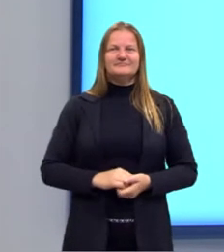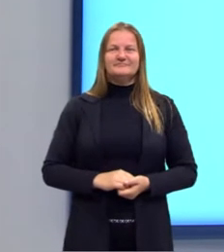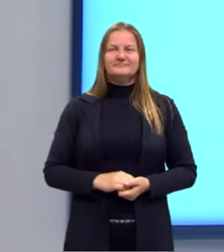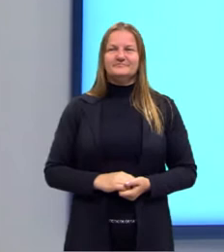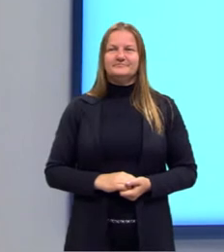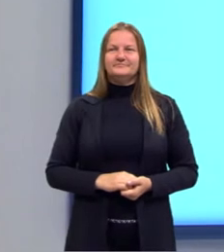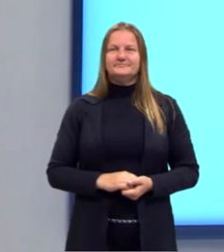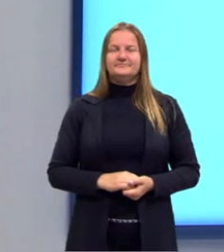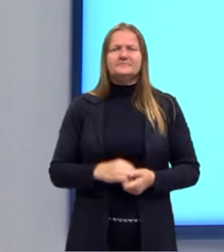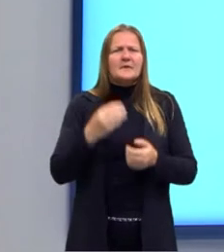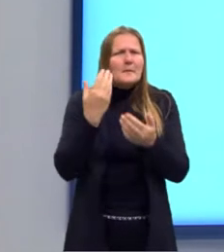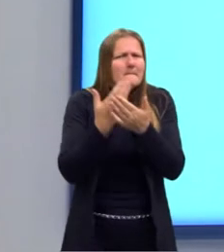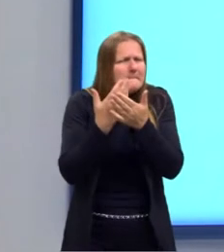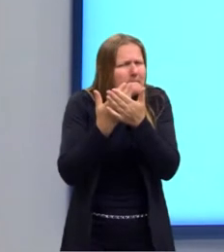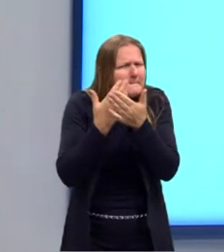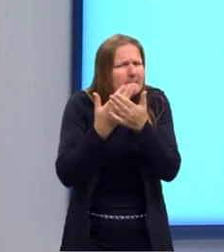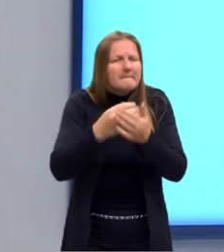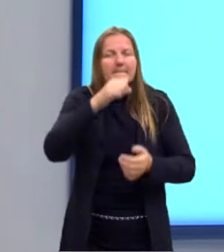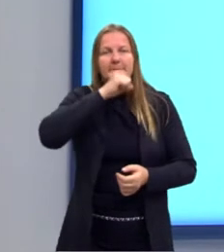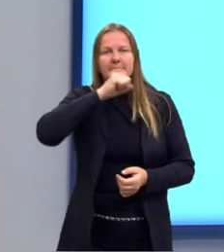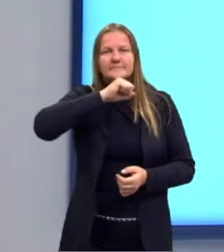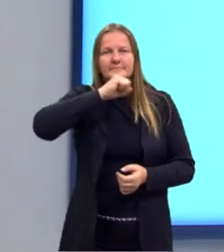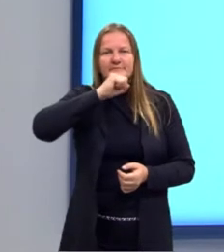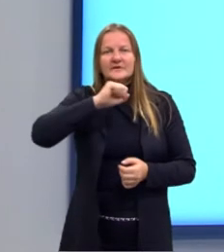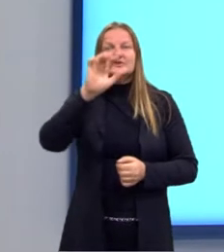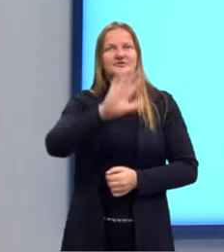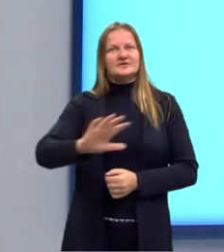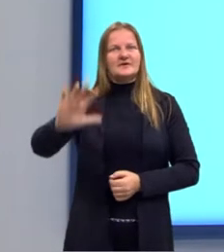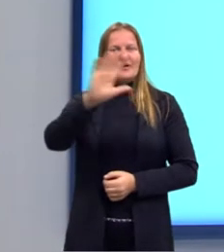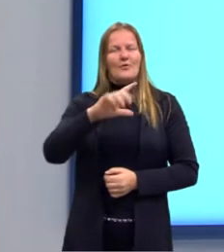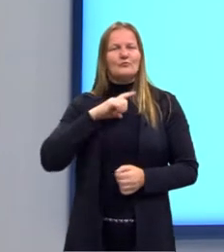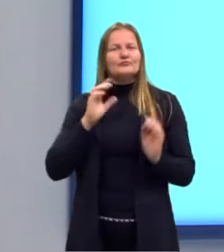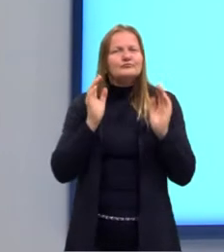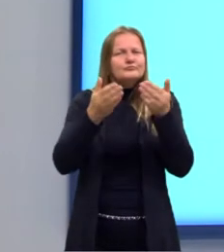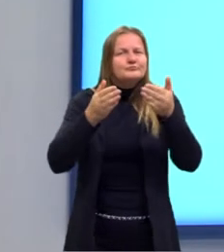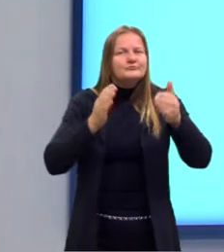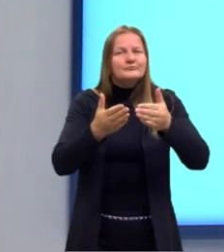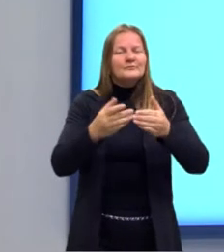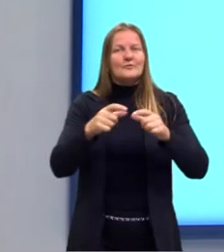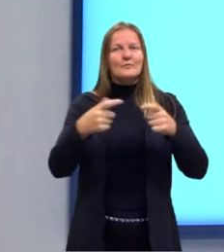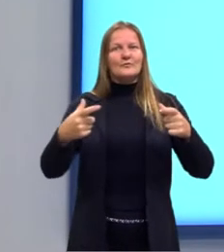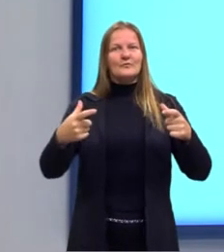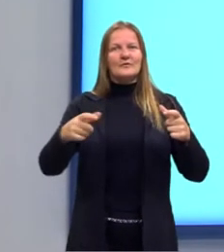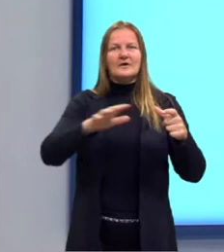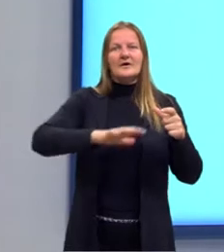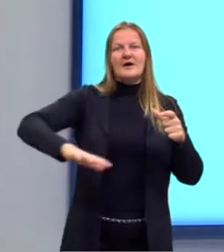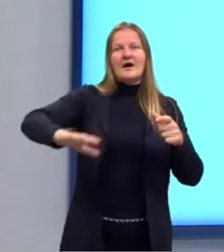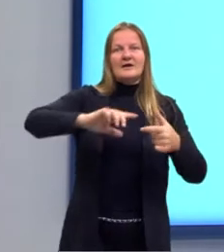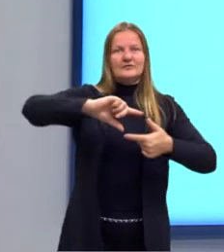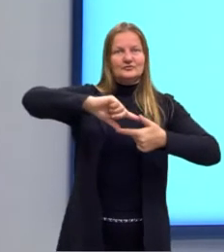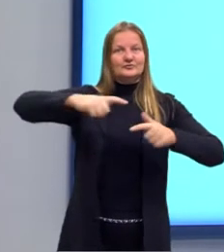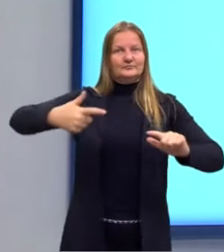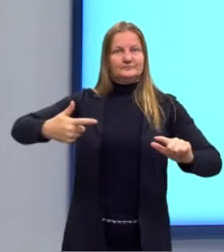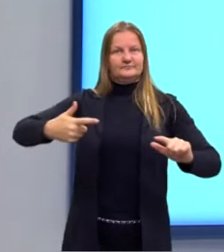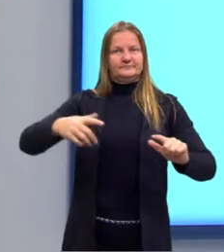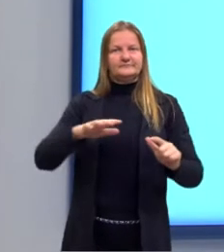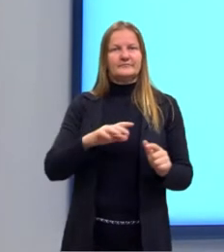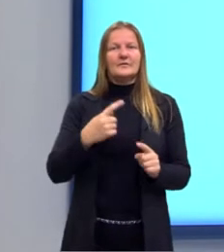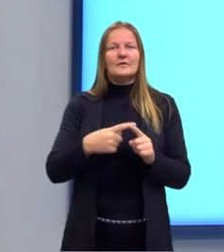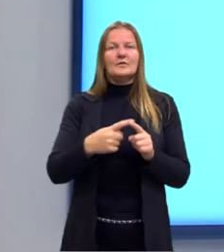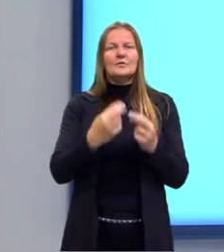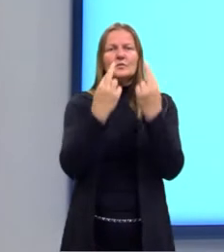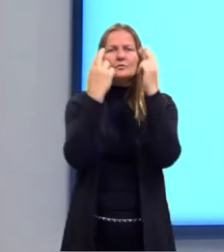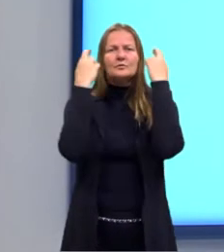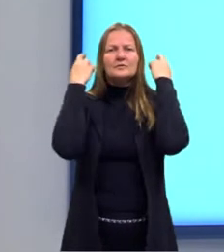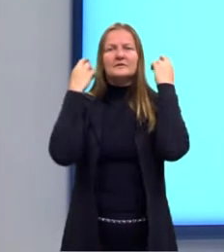Muitos estudos antigos, de forma geral, se concentraram na grande área da geometria. O grego